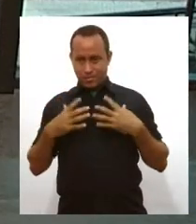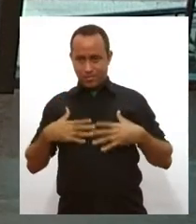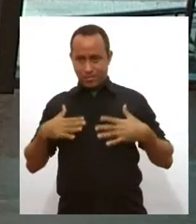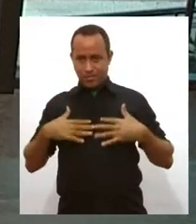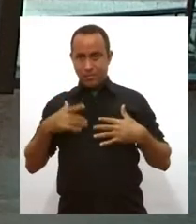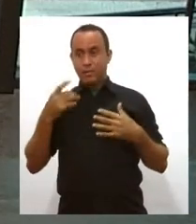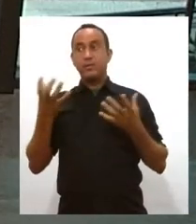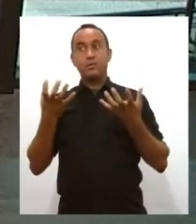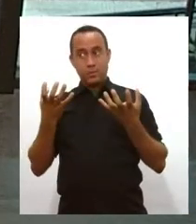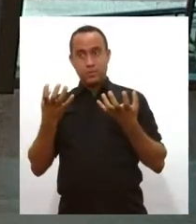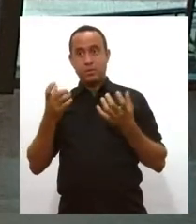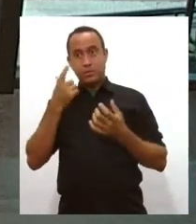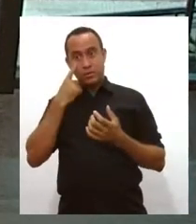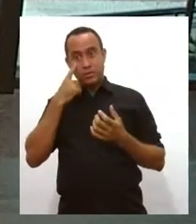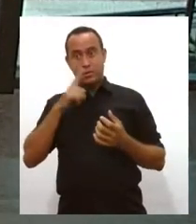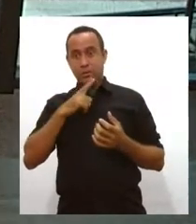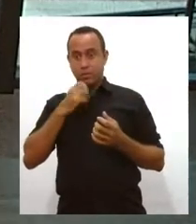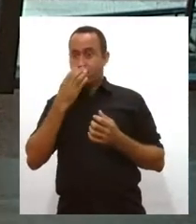essas notícias.